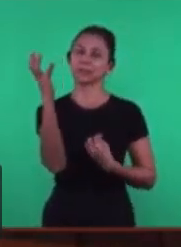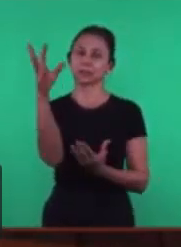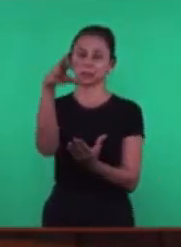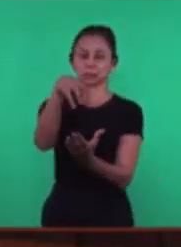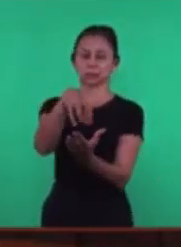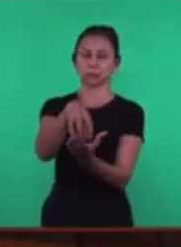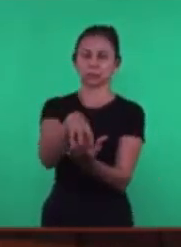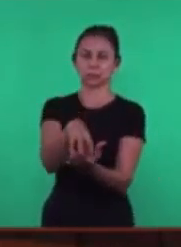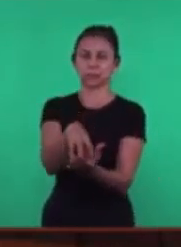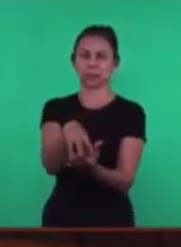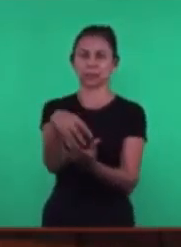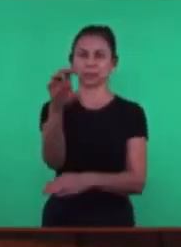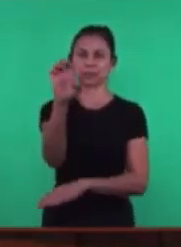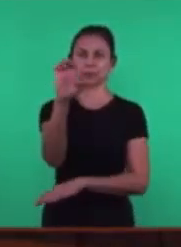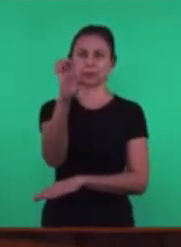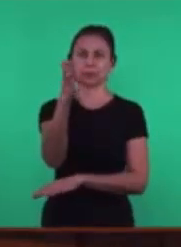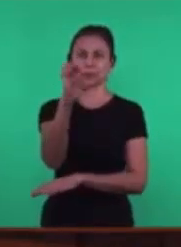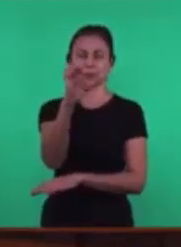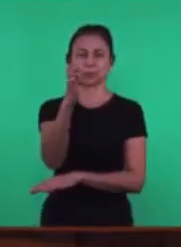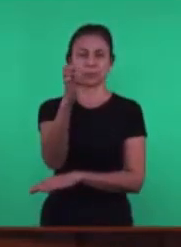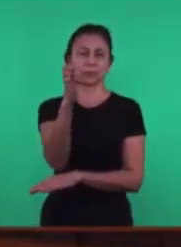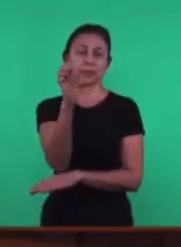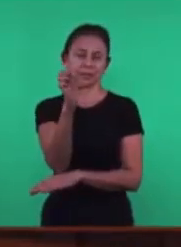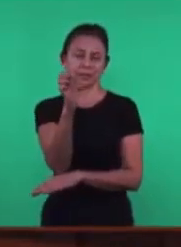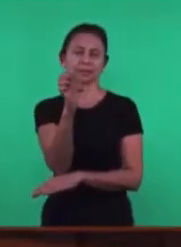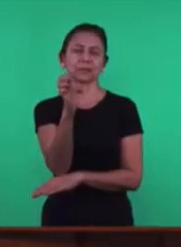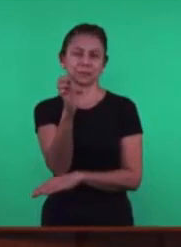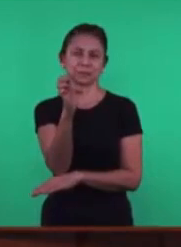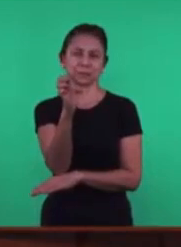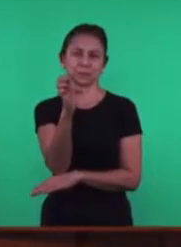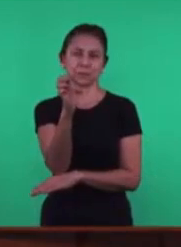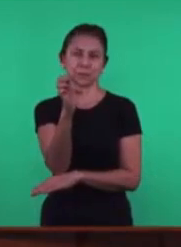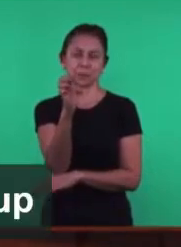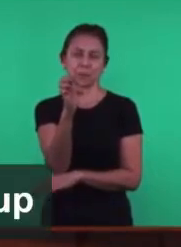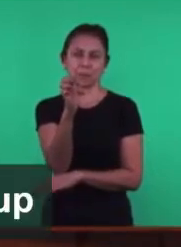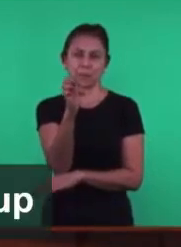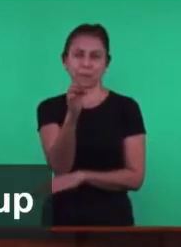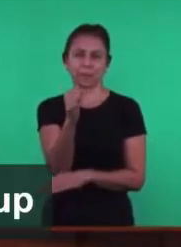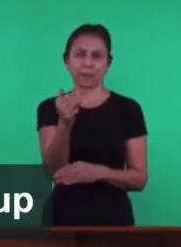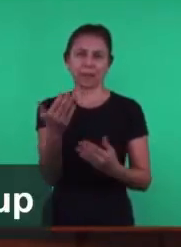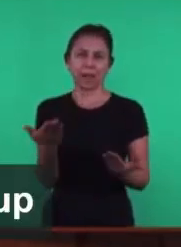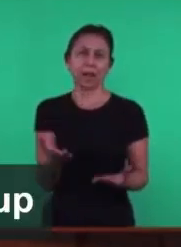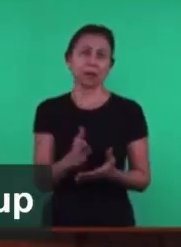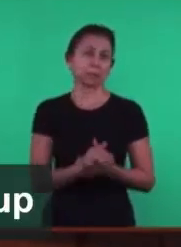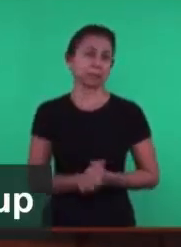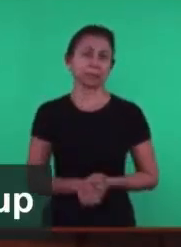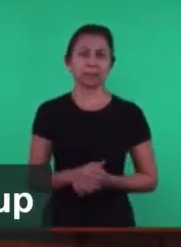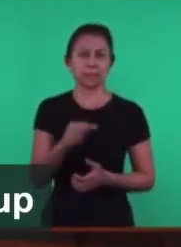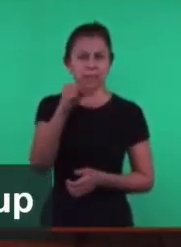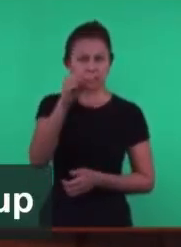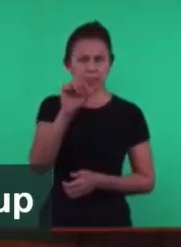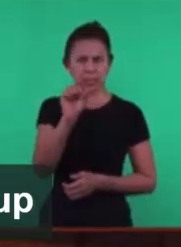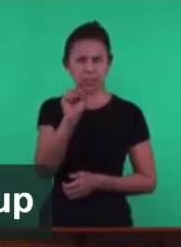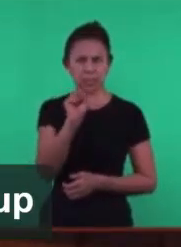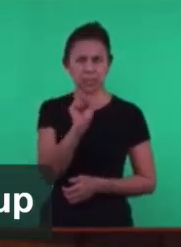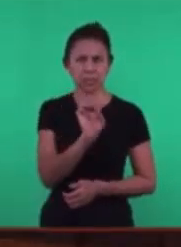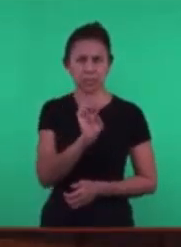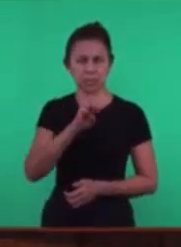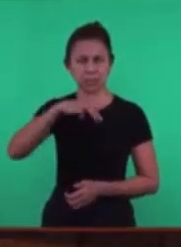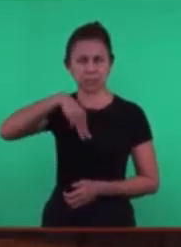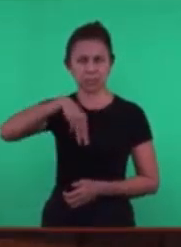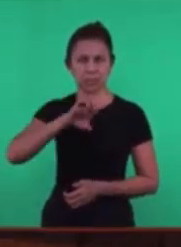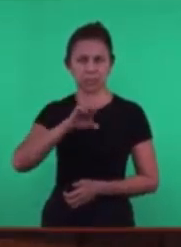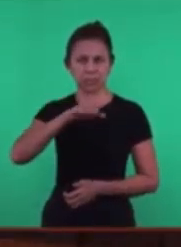função Da semente Da vida Não é A semente Que não Nasceu A semente Que vai Nascer